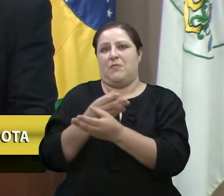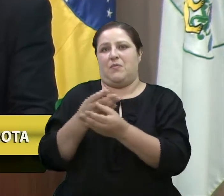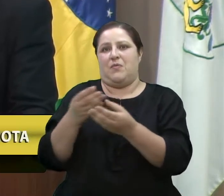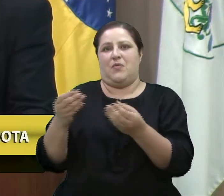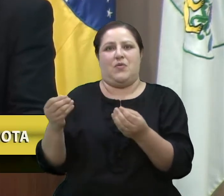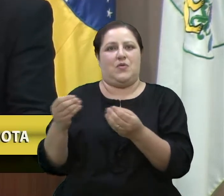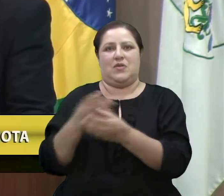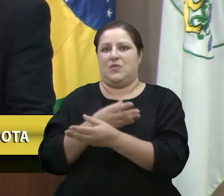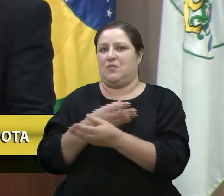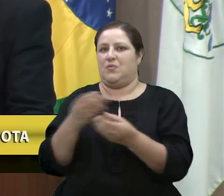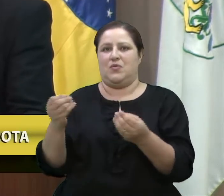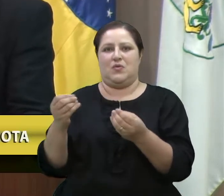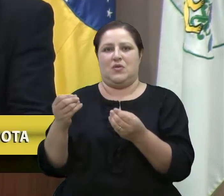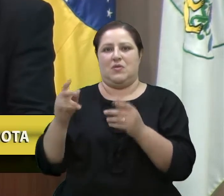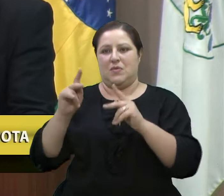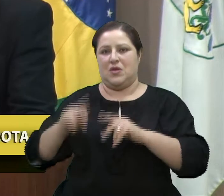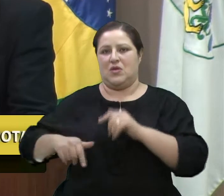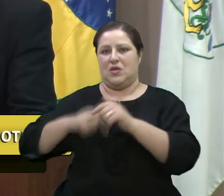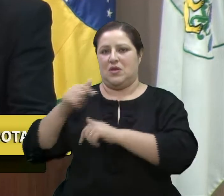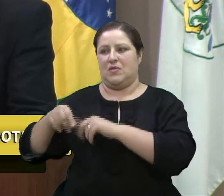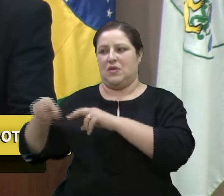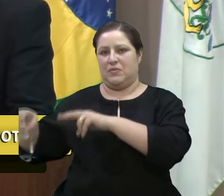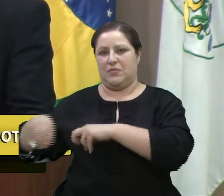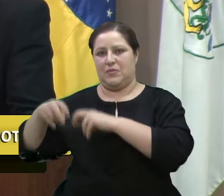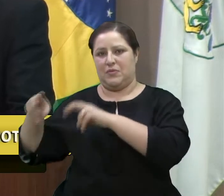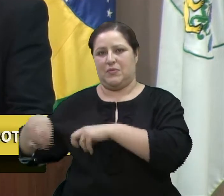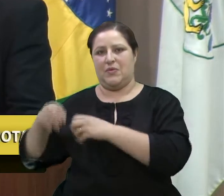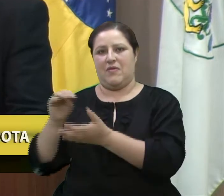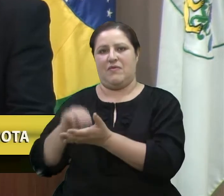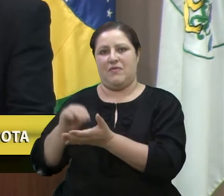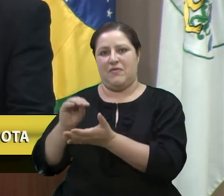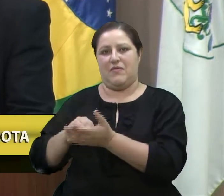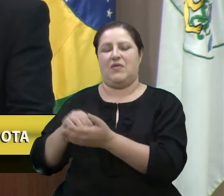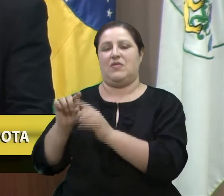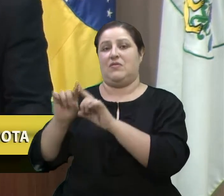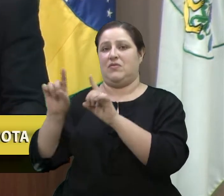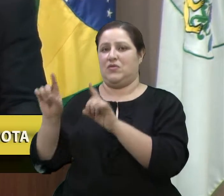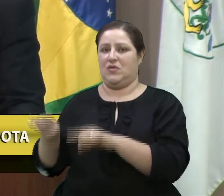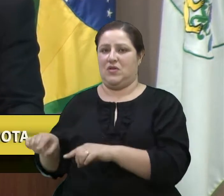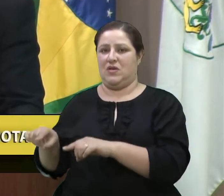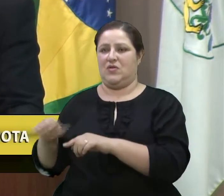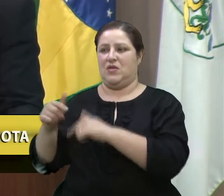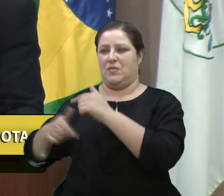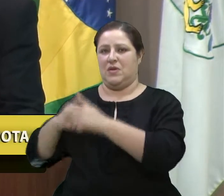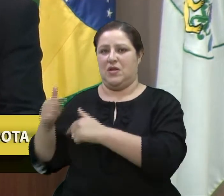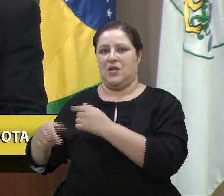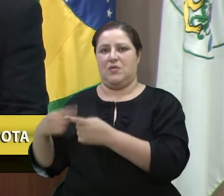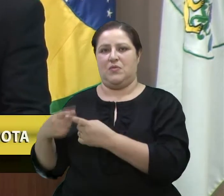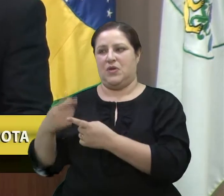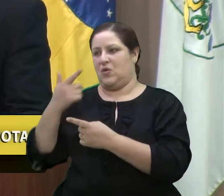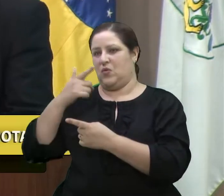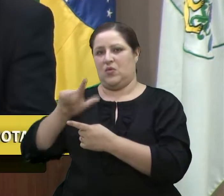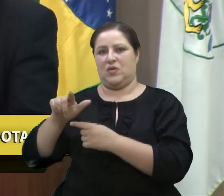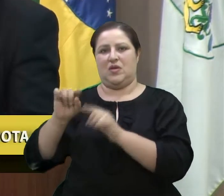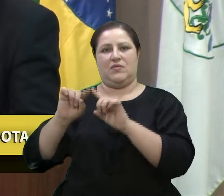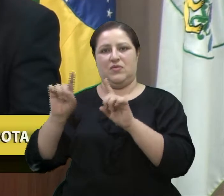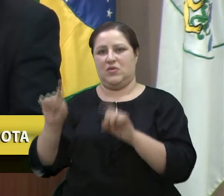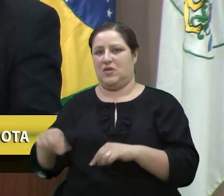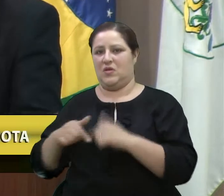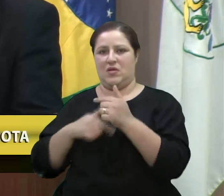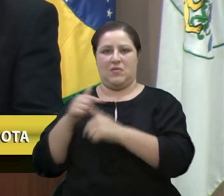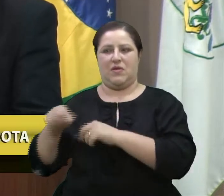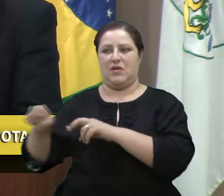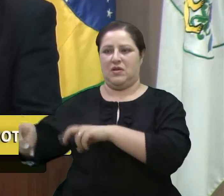dezenas de produtores rurais que estão carentes de mão de obra, pois não conseguem colaboradores para trabalhar na